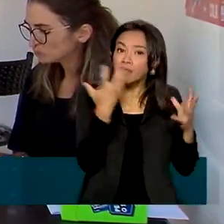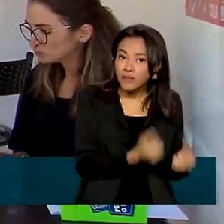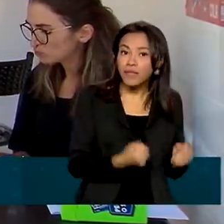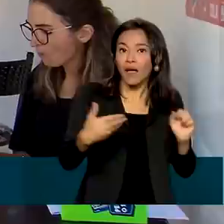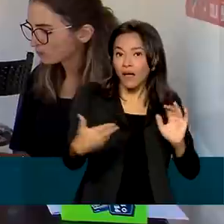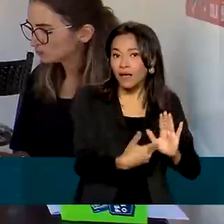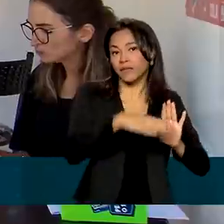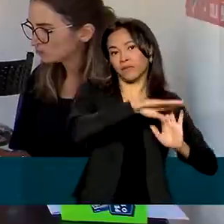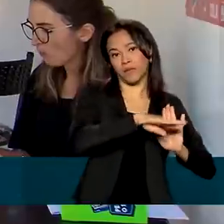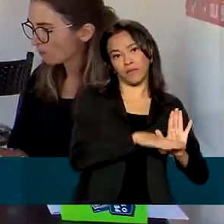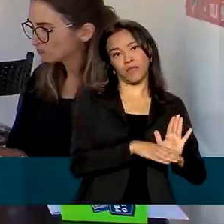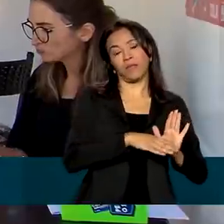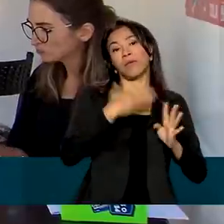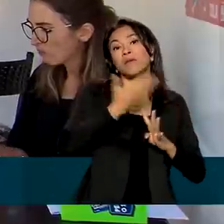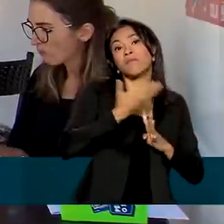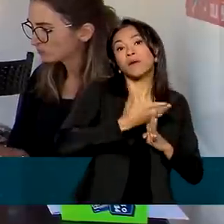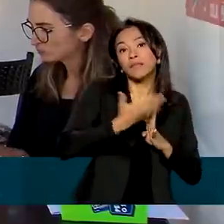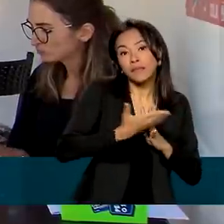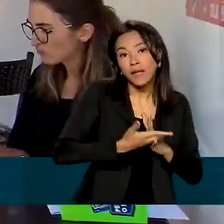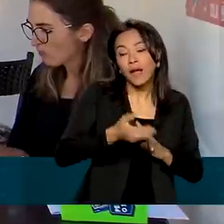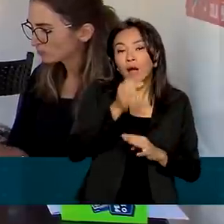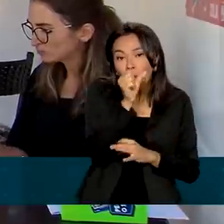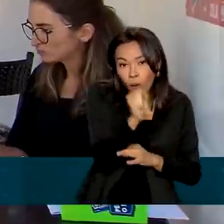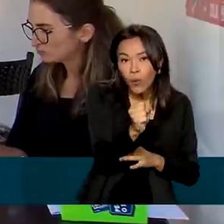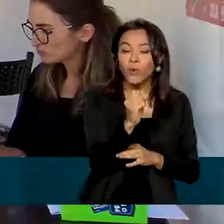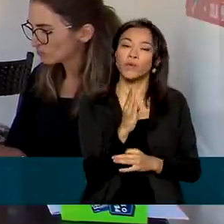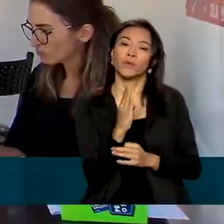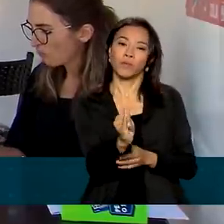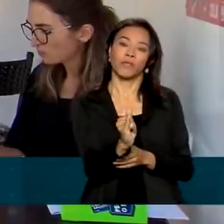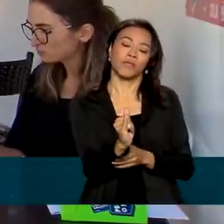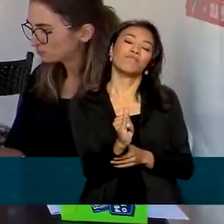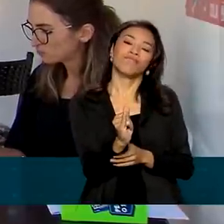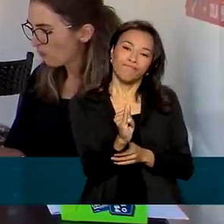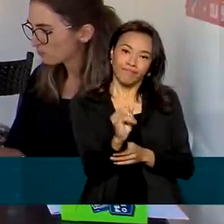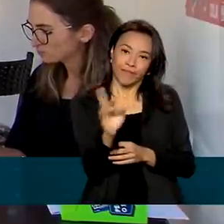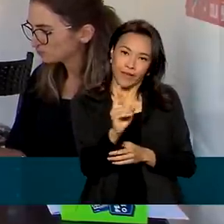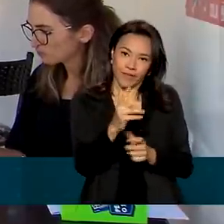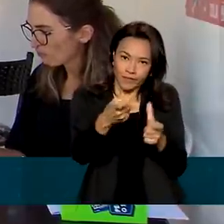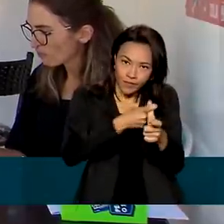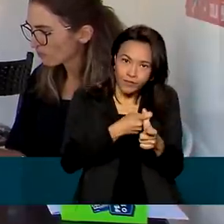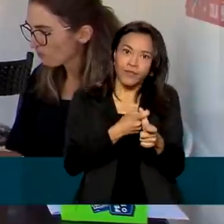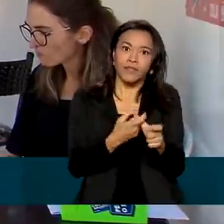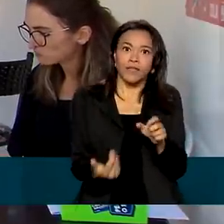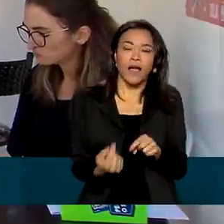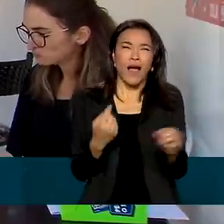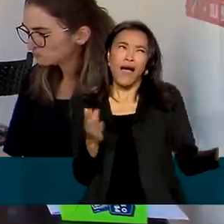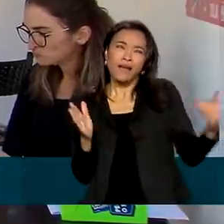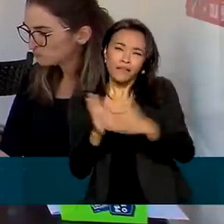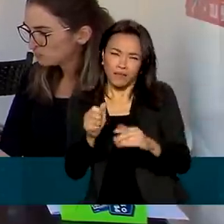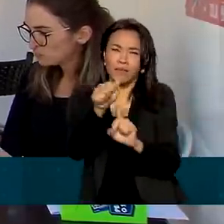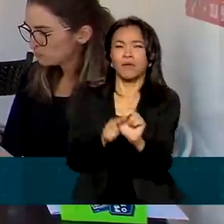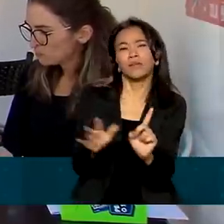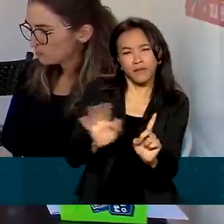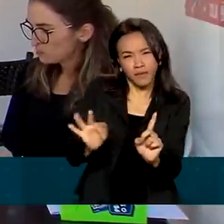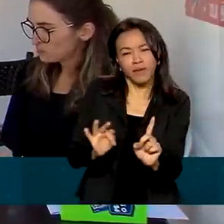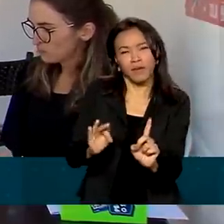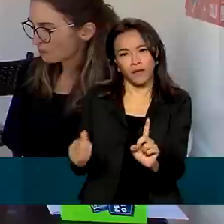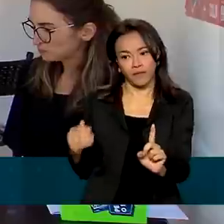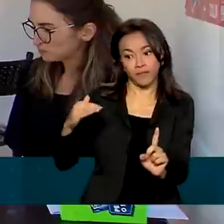parcelar aproximadamente 8 bilhões de reais em dívidas contraídas até fevereiro de 2022.